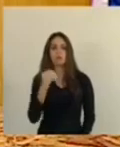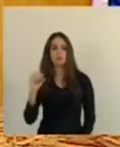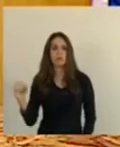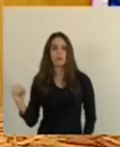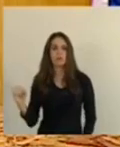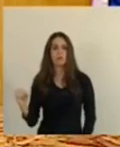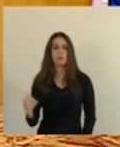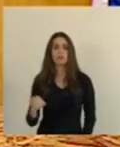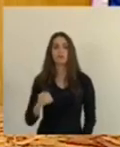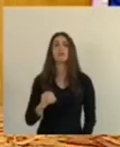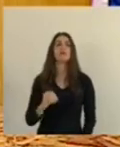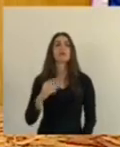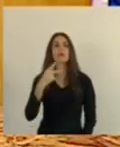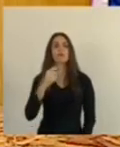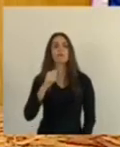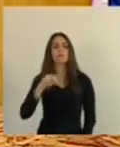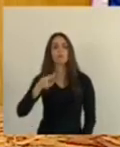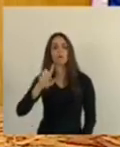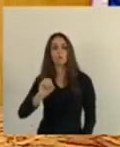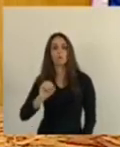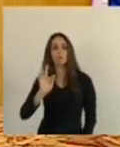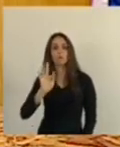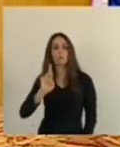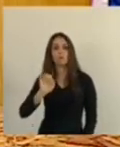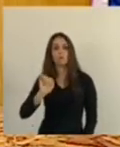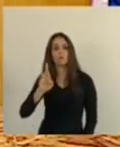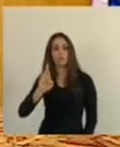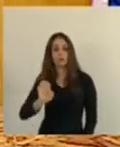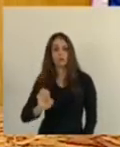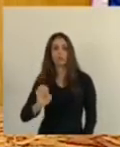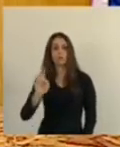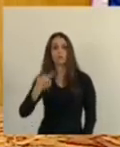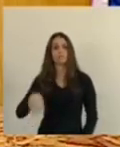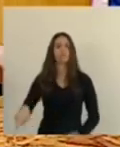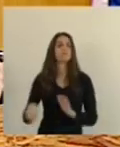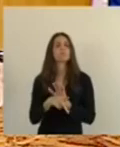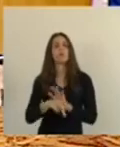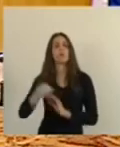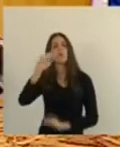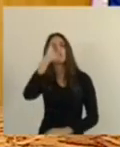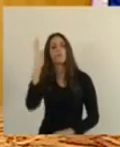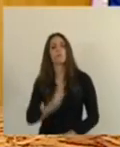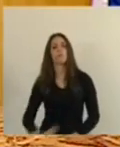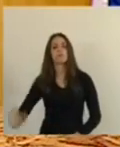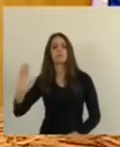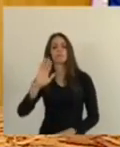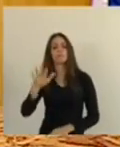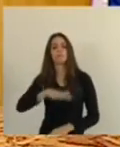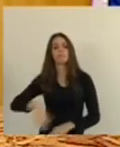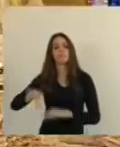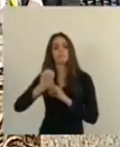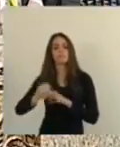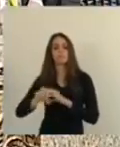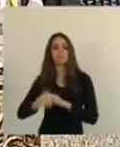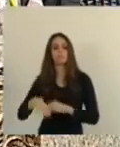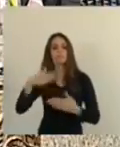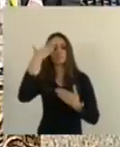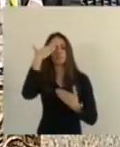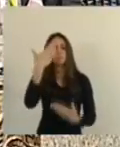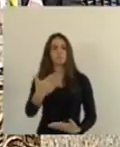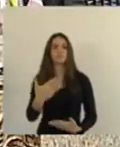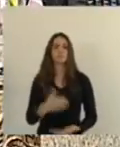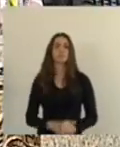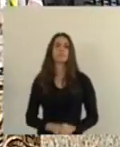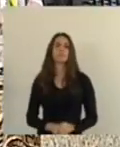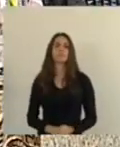o patrono da educação dessa nação. Um abraço, devolvo a palavra à V. Exª e bom trabalho para todos nós. Muito obrigado, deputado Bruno. Com